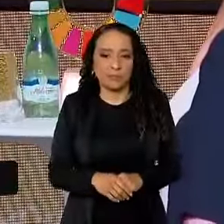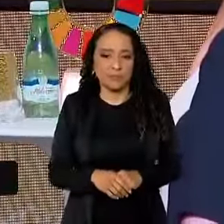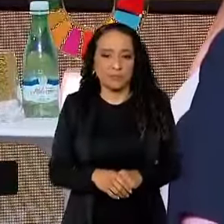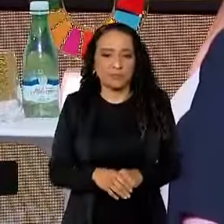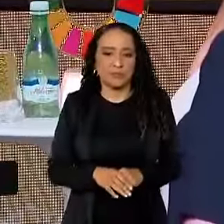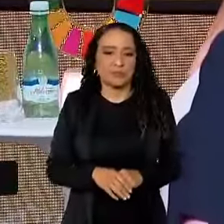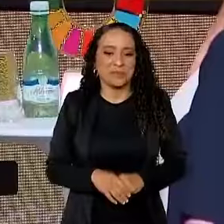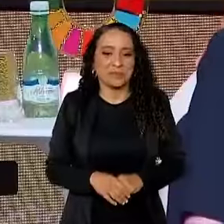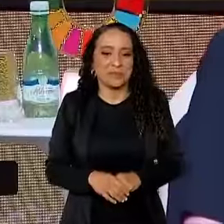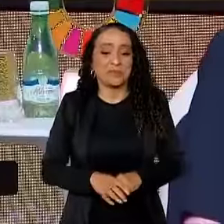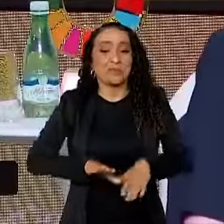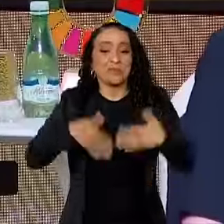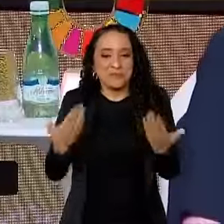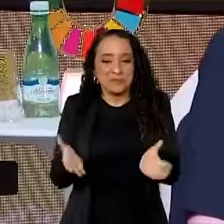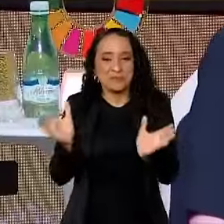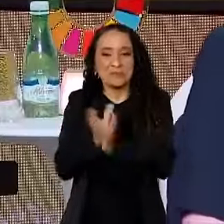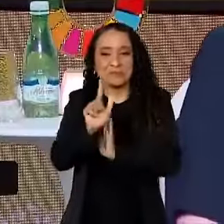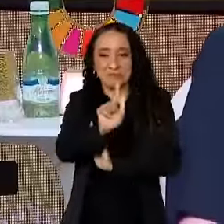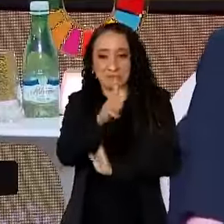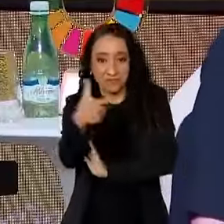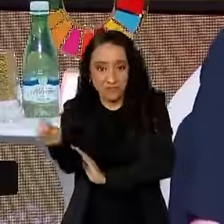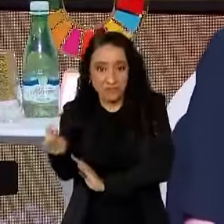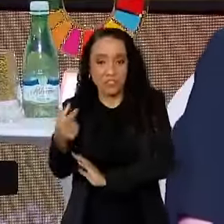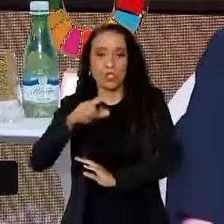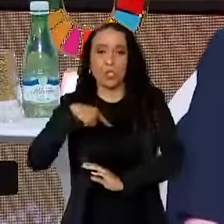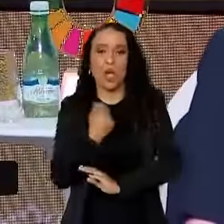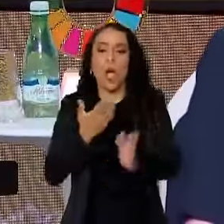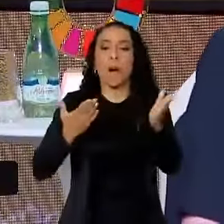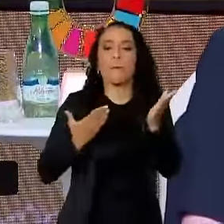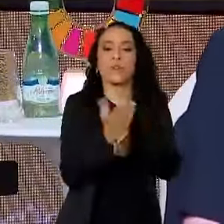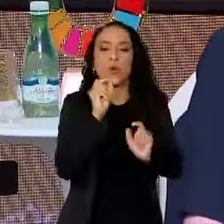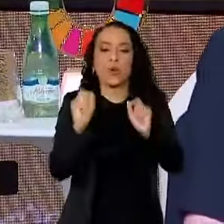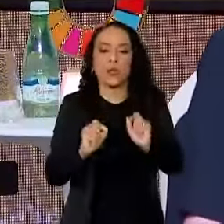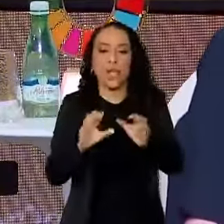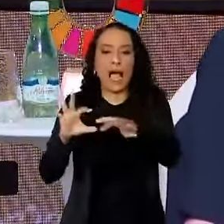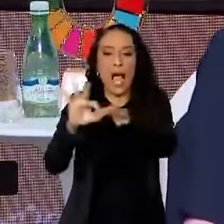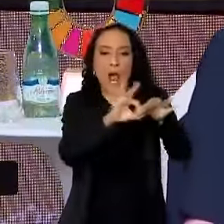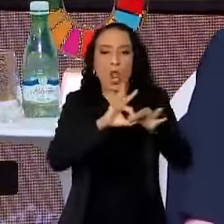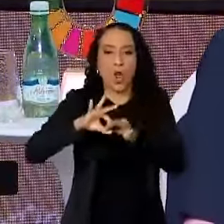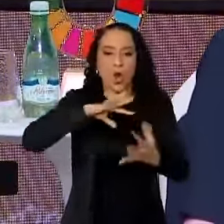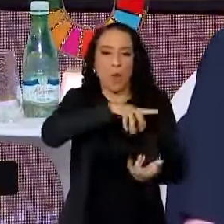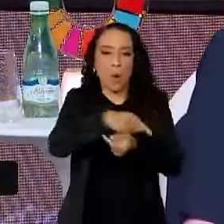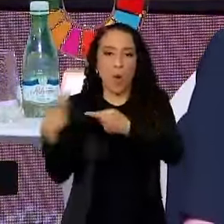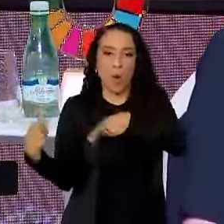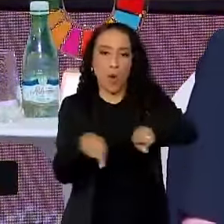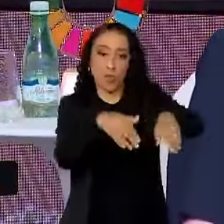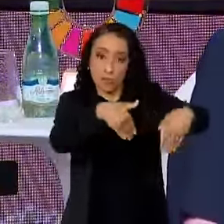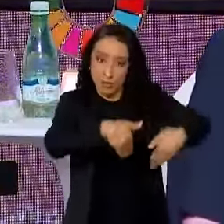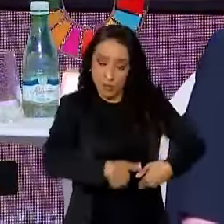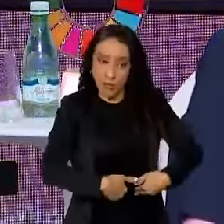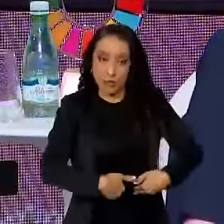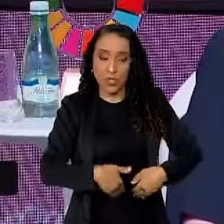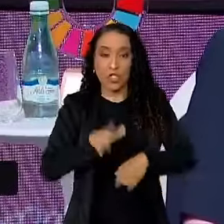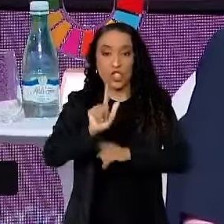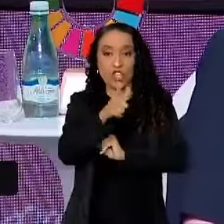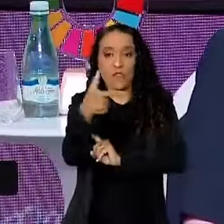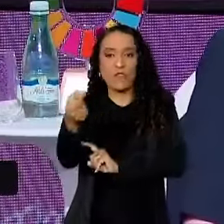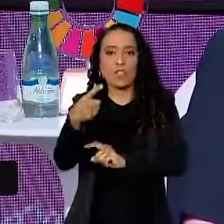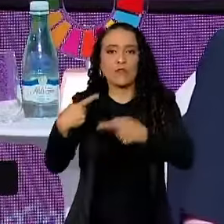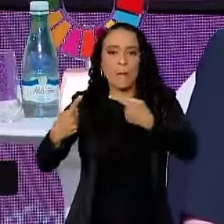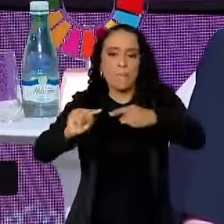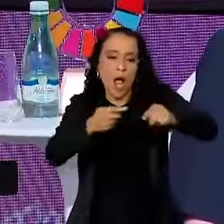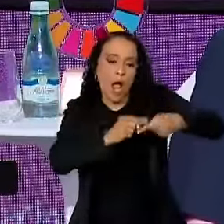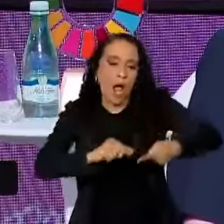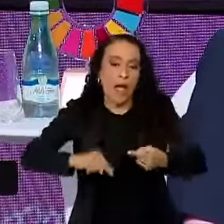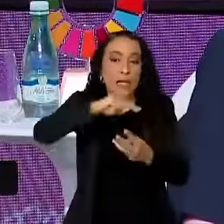Então, o G20, nós aprovamos uma coisa chamada Aliança Global contra a Fome. No G20, nós vamos discutir